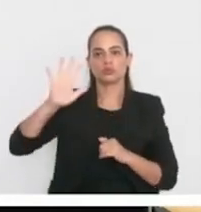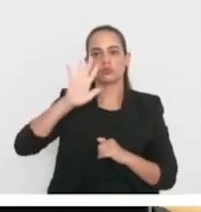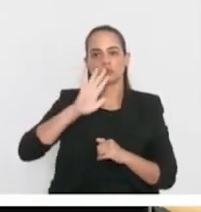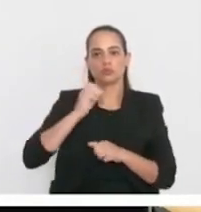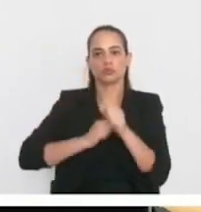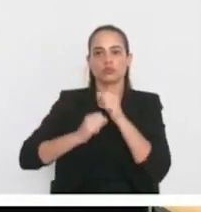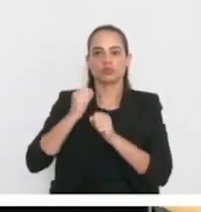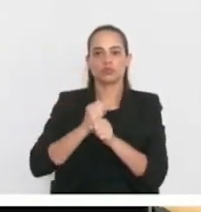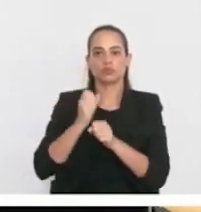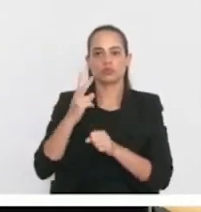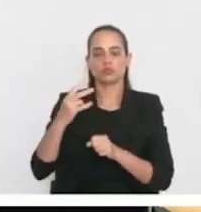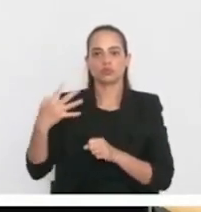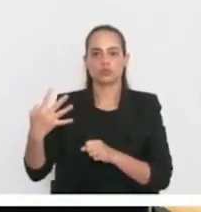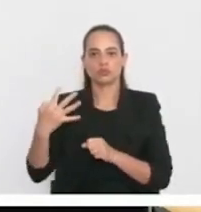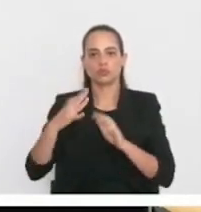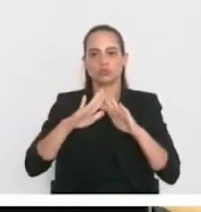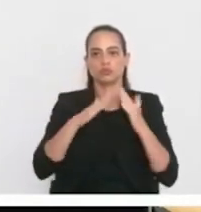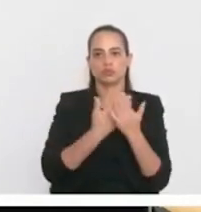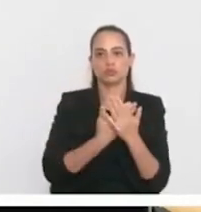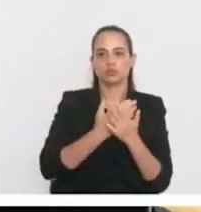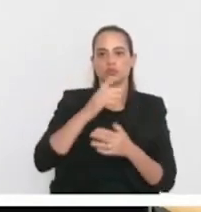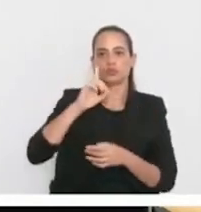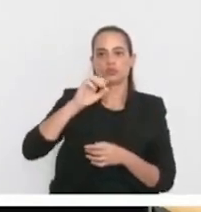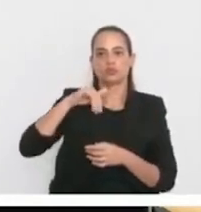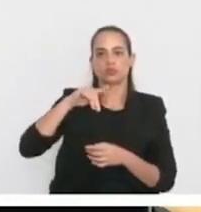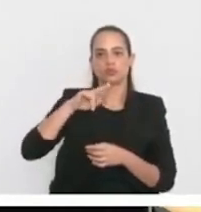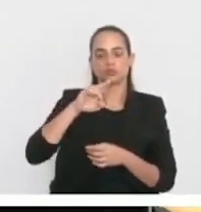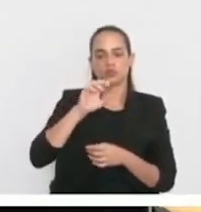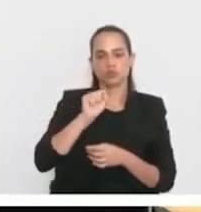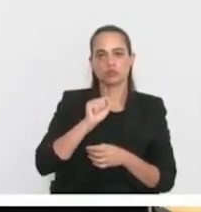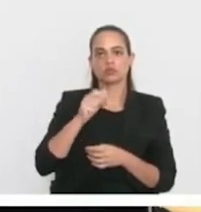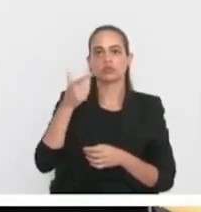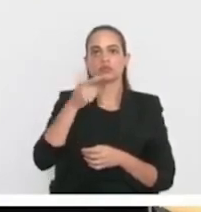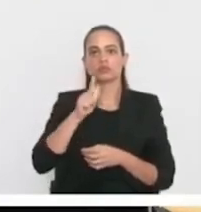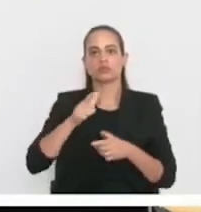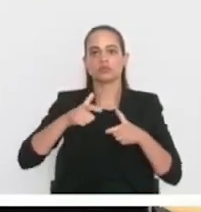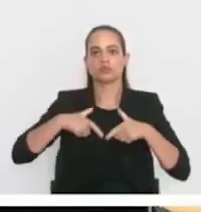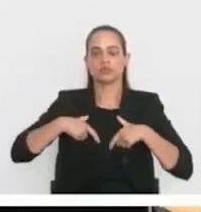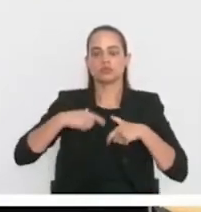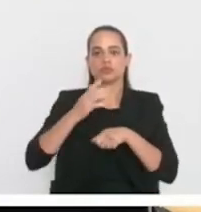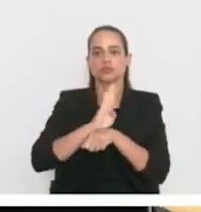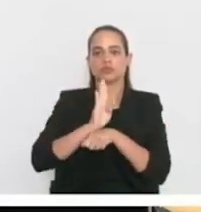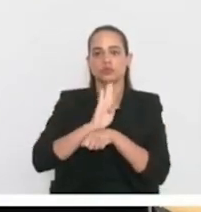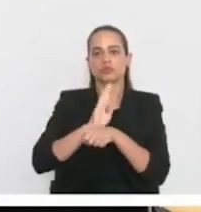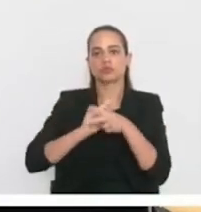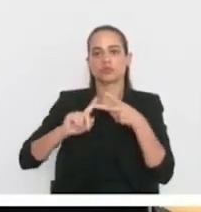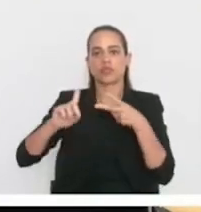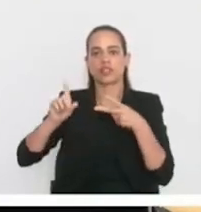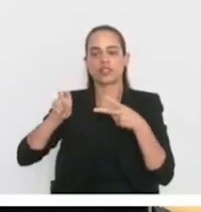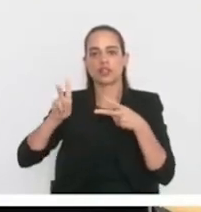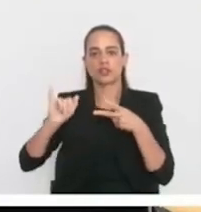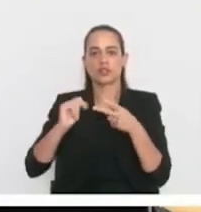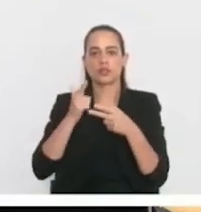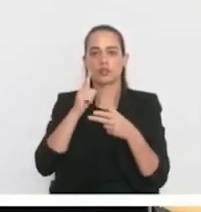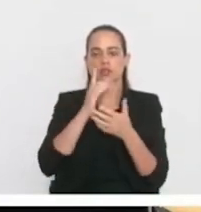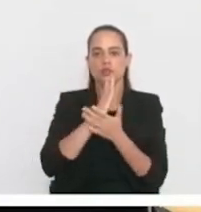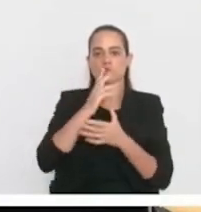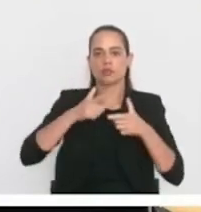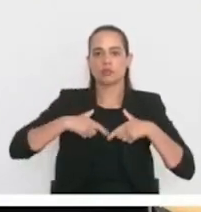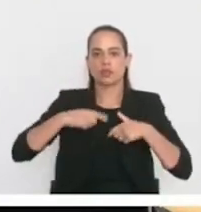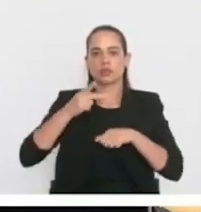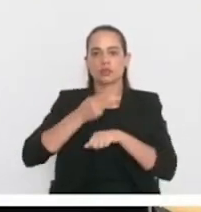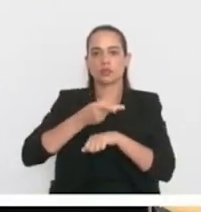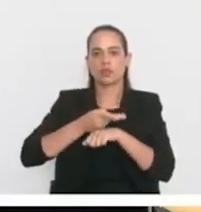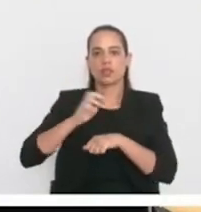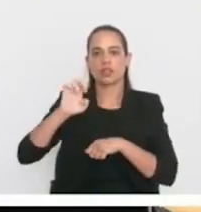2023, pela EMEF professor Domingos de Araújo. Caio obteve a medalha de bronze, Davi Lucas foi contemplado com a medalha de prata, Enzo